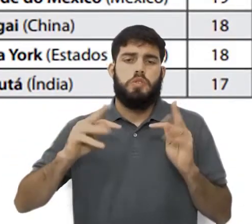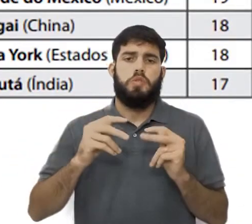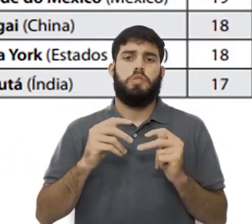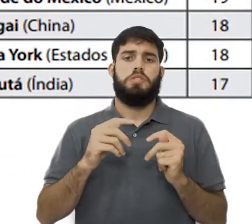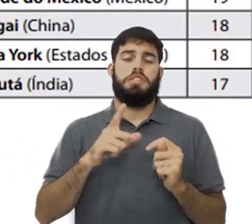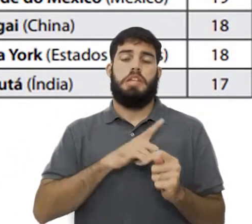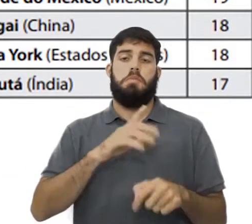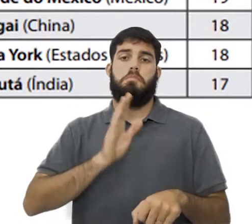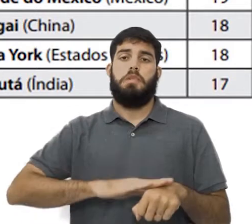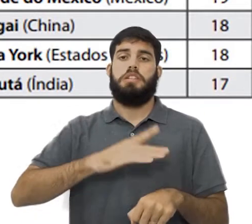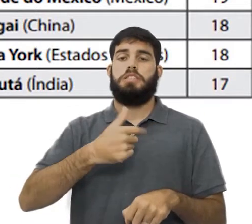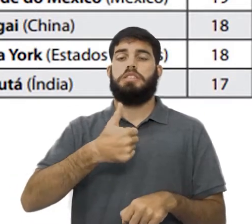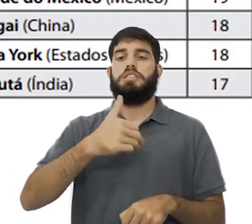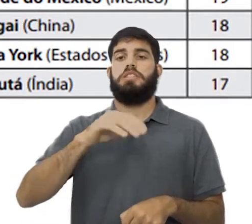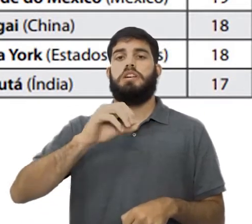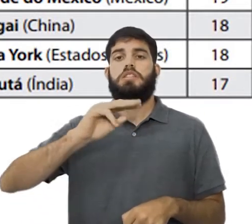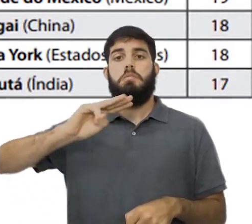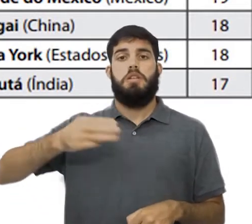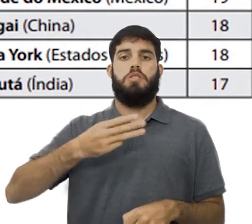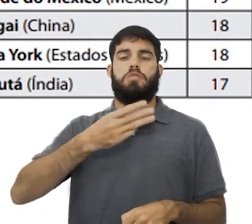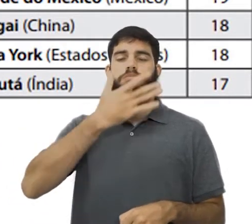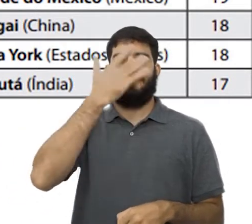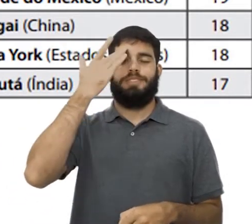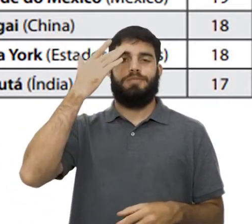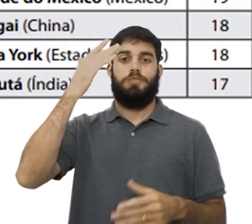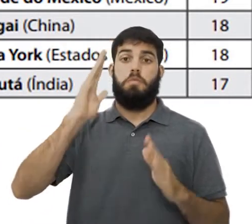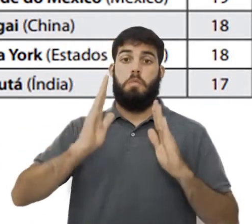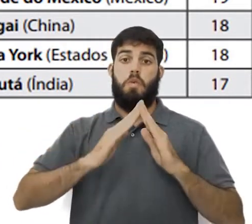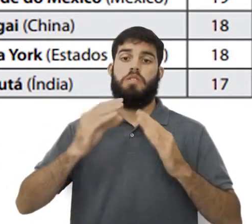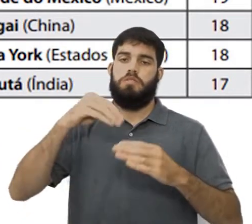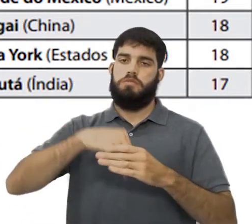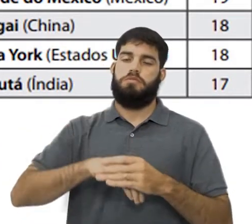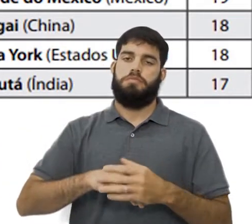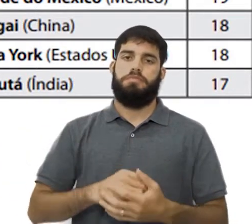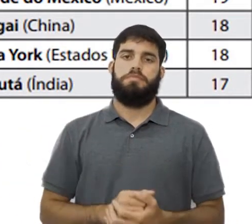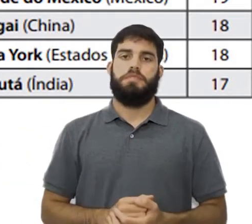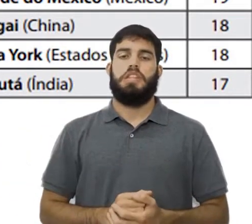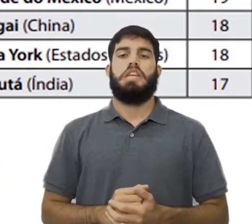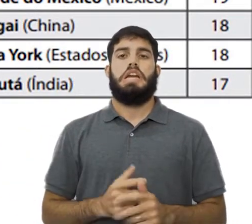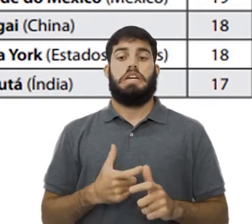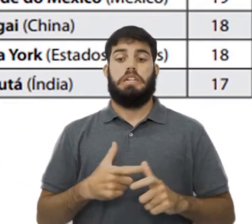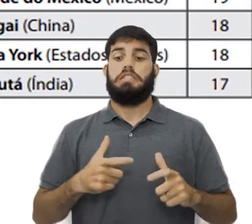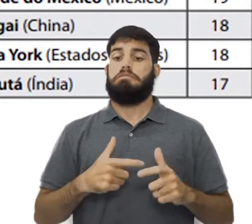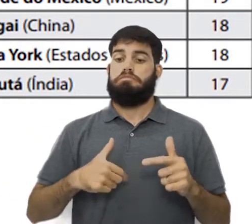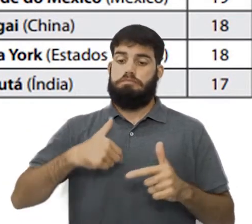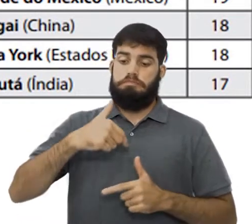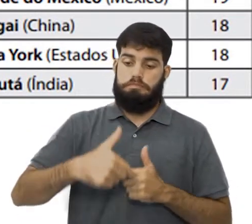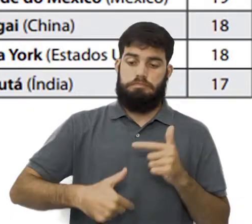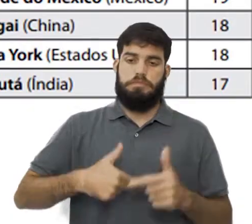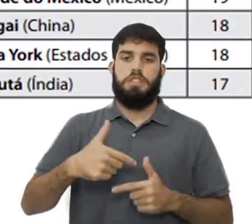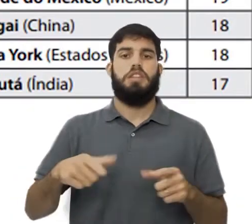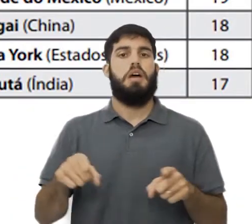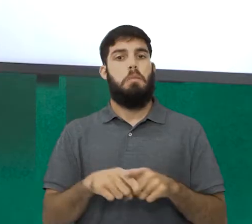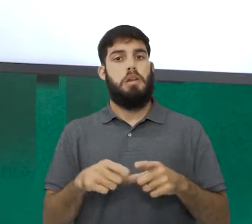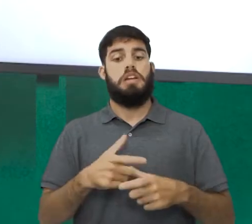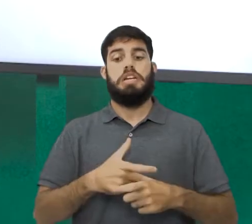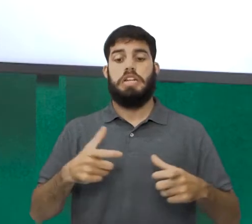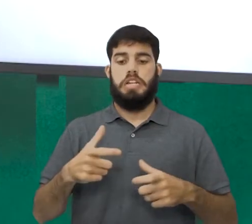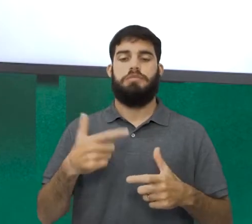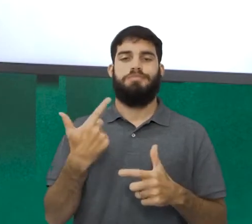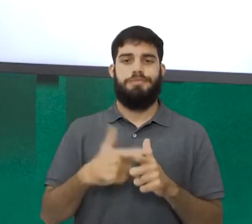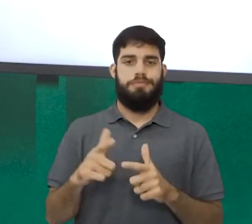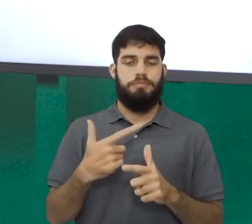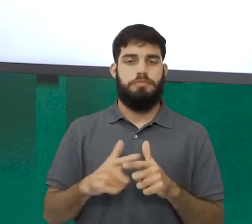de 10 milhões de habitantes. São grandes cidades, são grandes desafios, são grandes problemas, grandes recursos